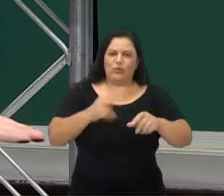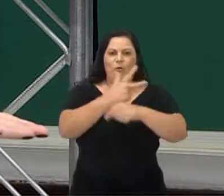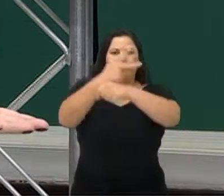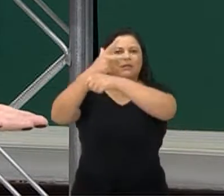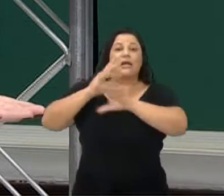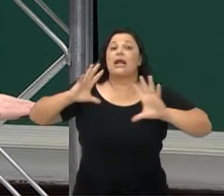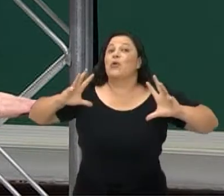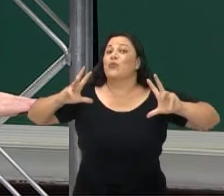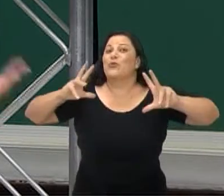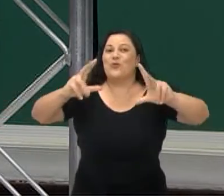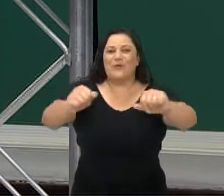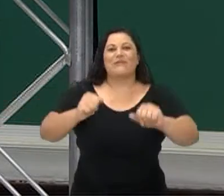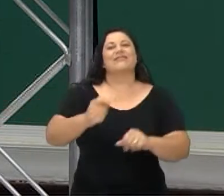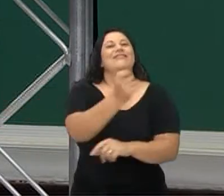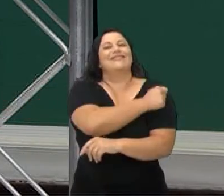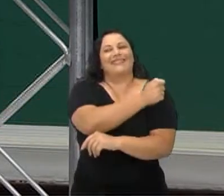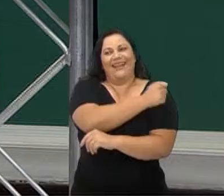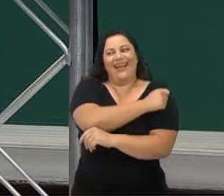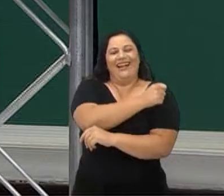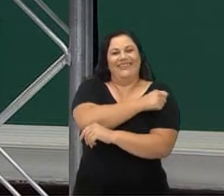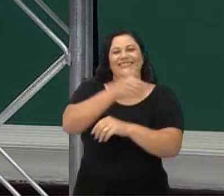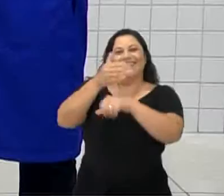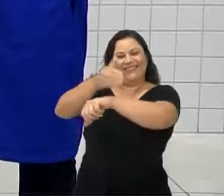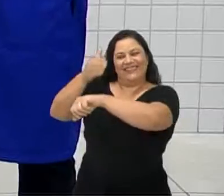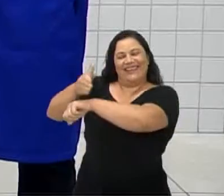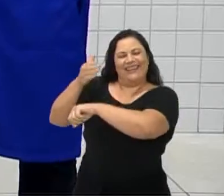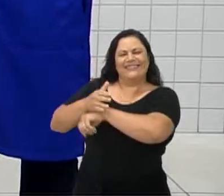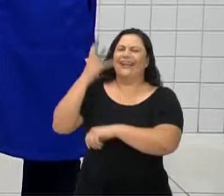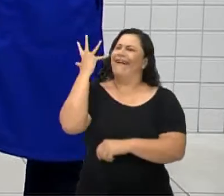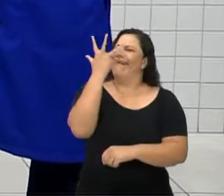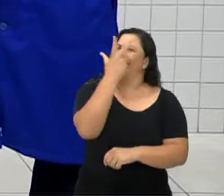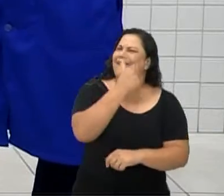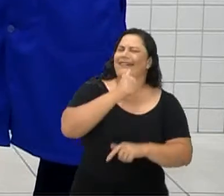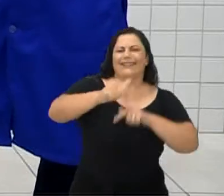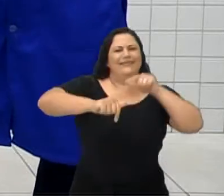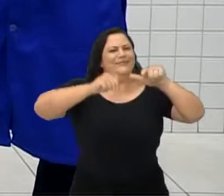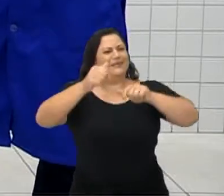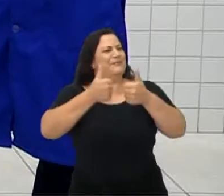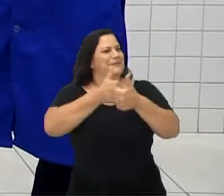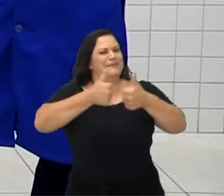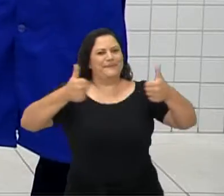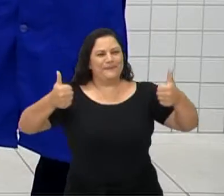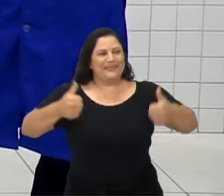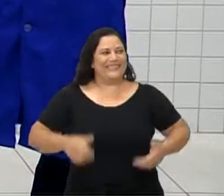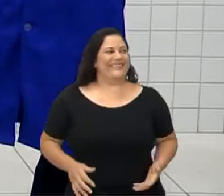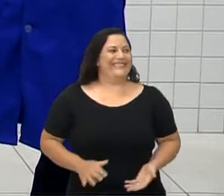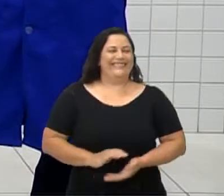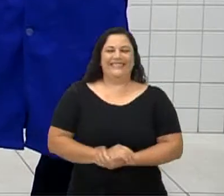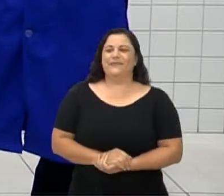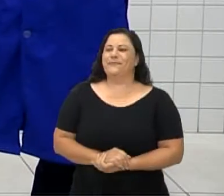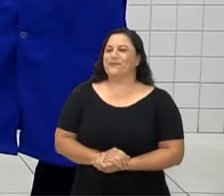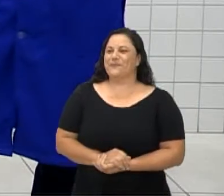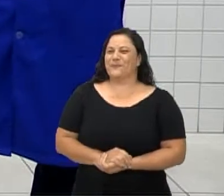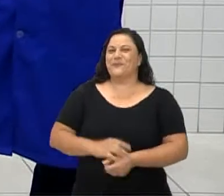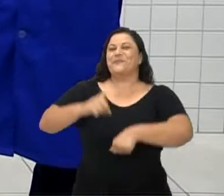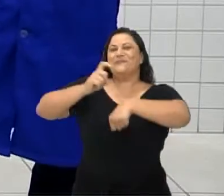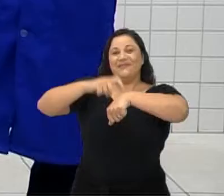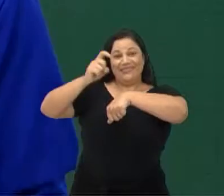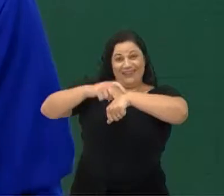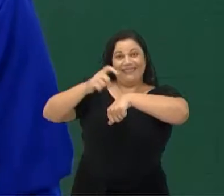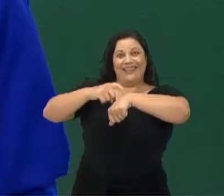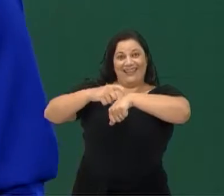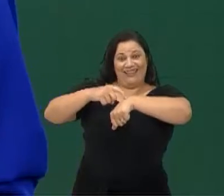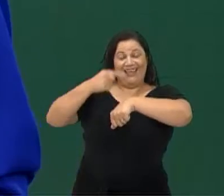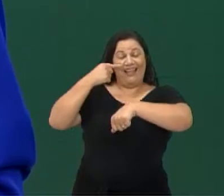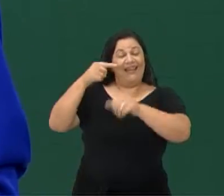os alunos que estão participando. Lindo trabalho. Bacana. Muito bem. Ainda temos um tempinho aqui do quiz.